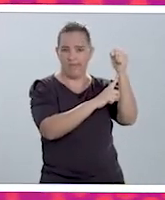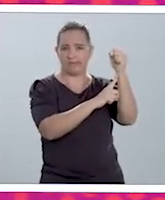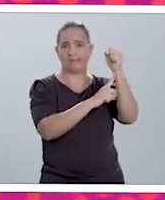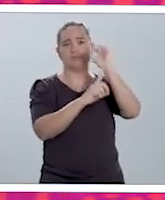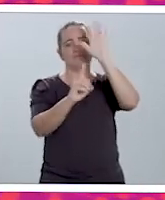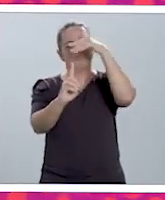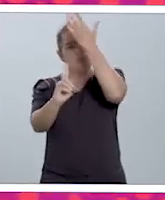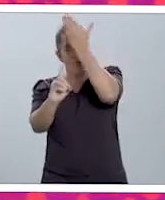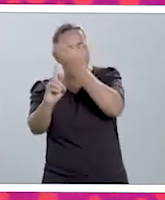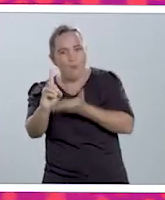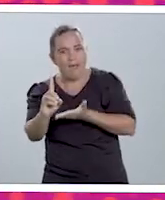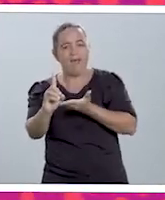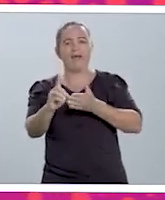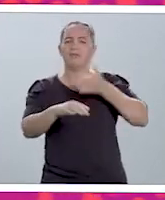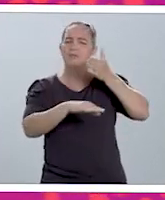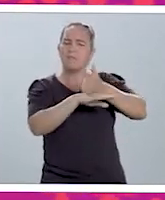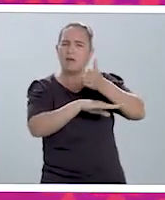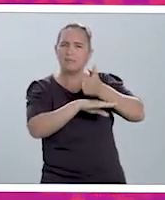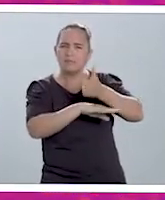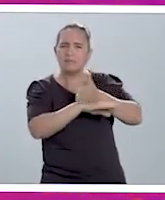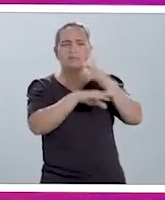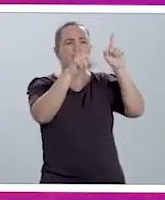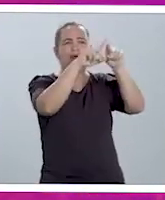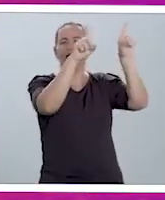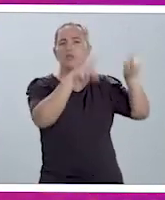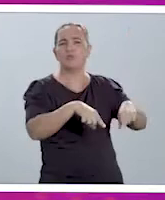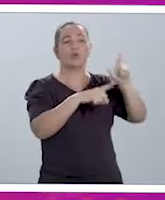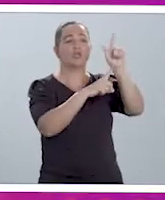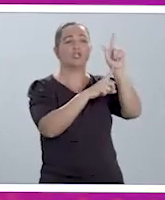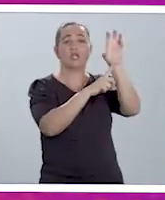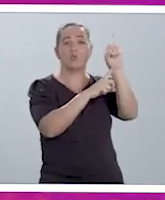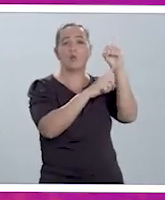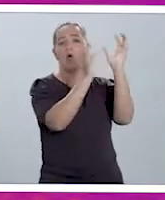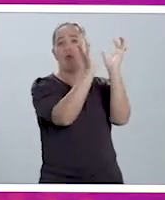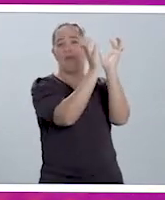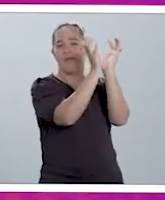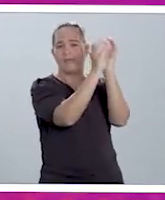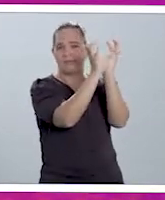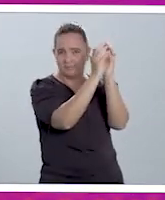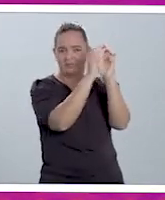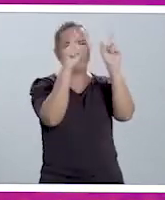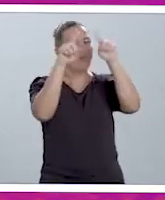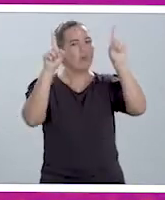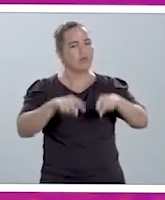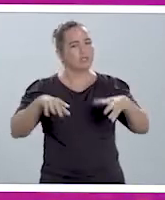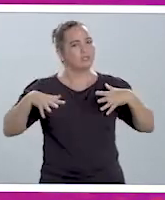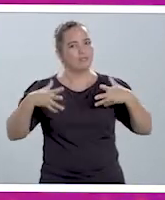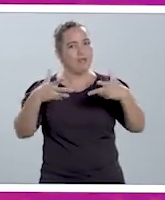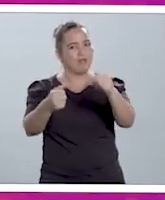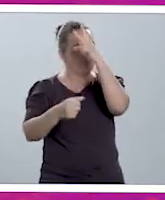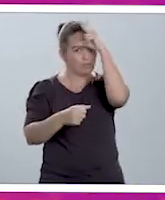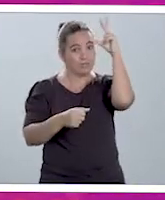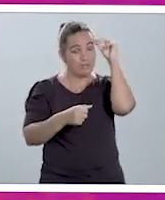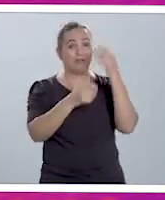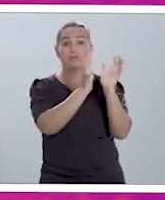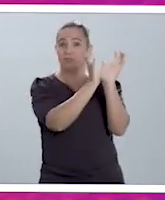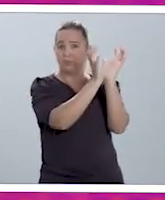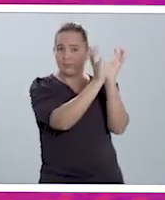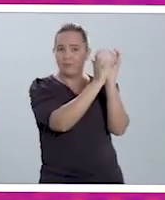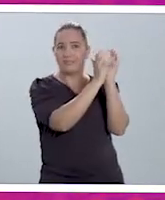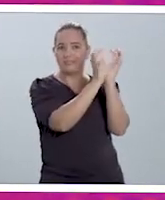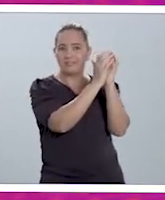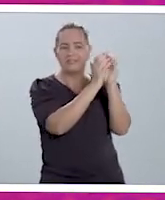honrado em participar deste projeto Gol Recife, mais um projeto sensacional da Prefeitura do Recife